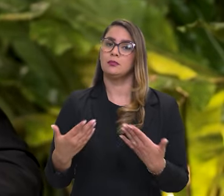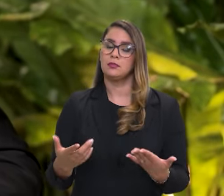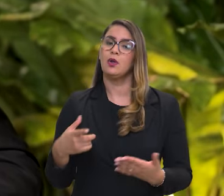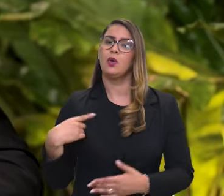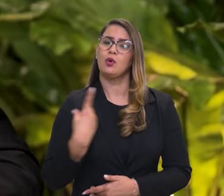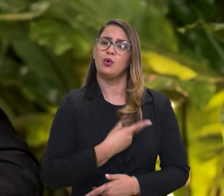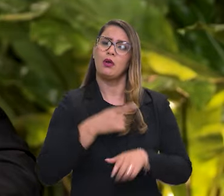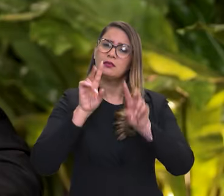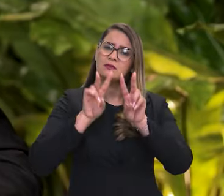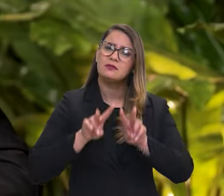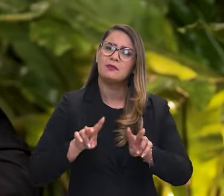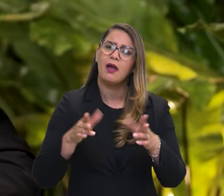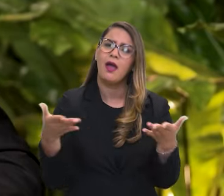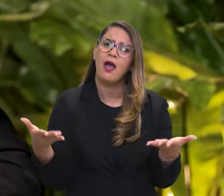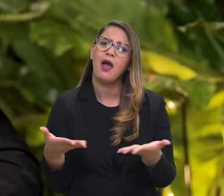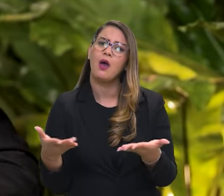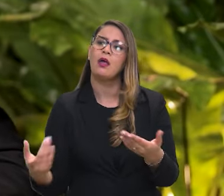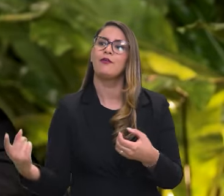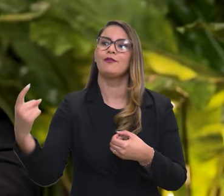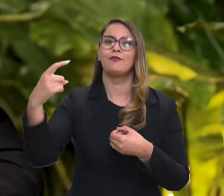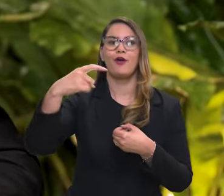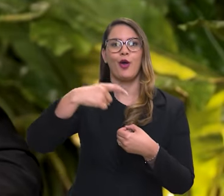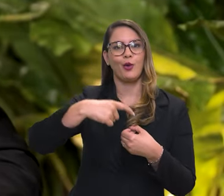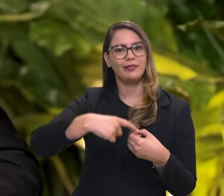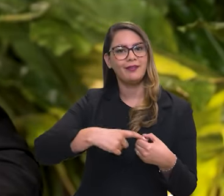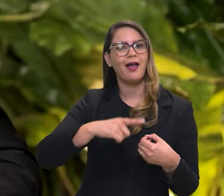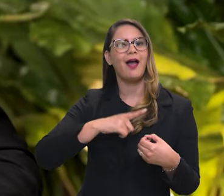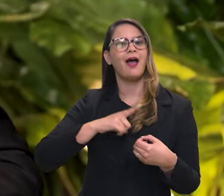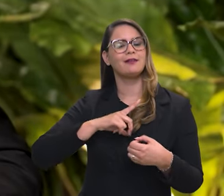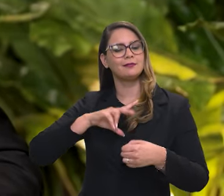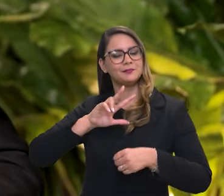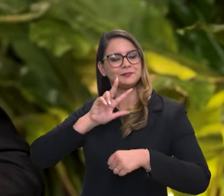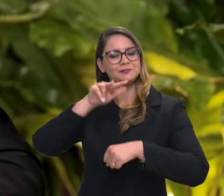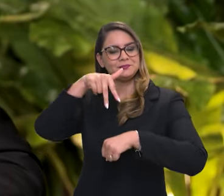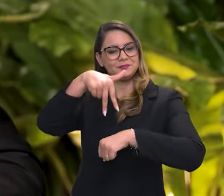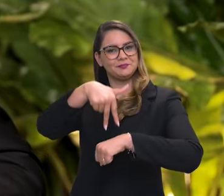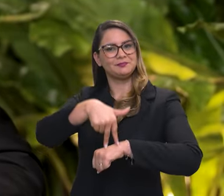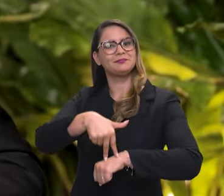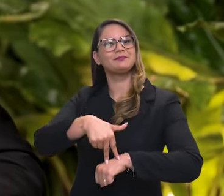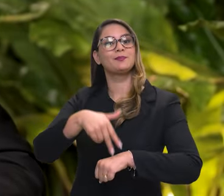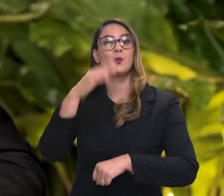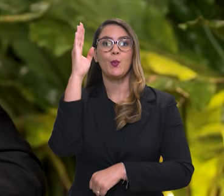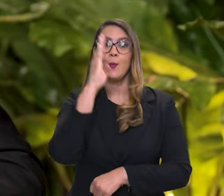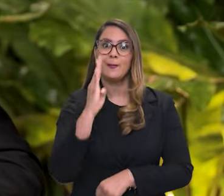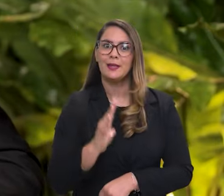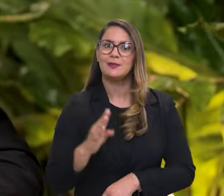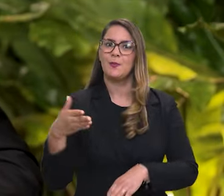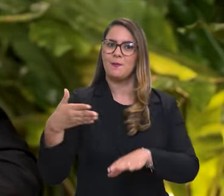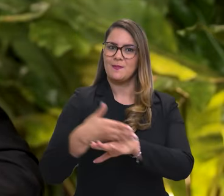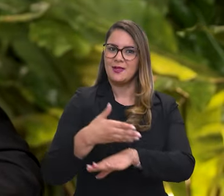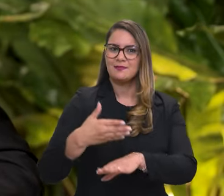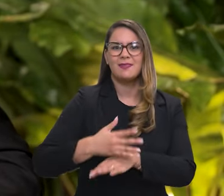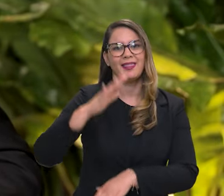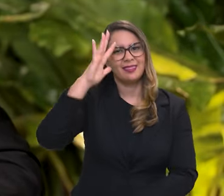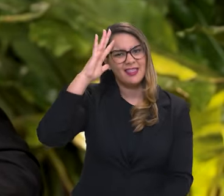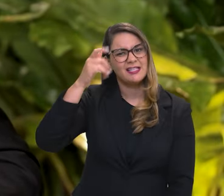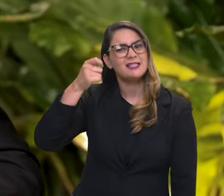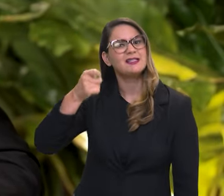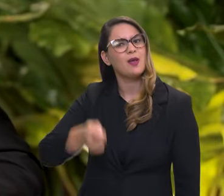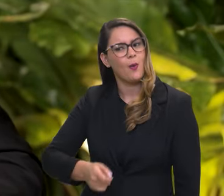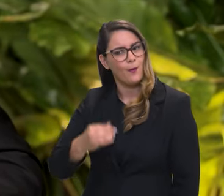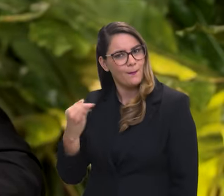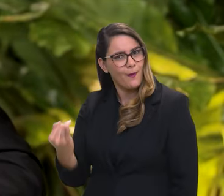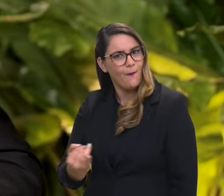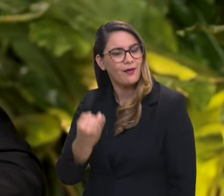Então, a gente vê essa retomada. O Brasil voltando a ter protagonismo. O Brasil participando de decisões